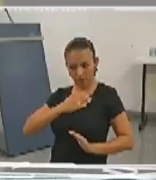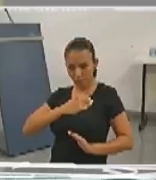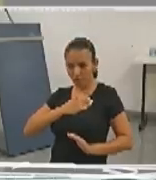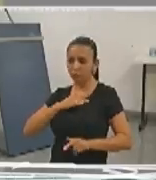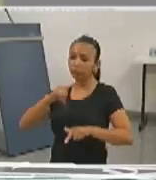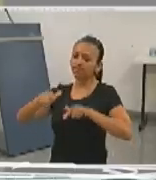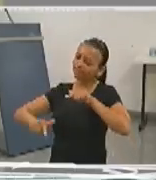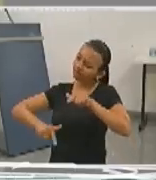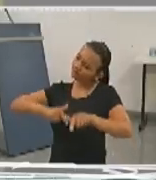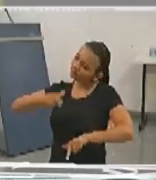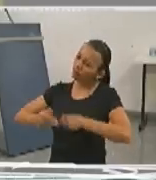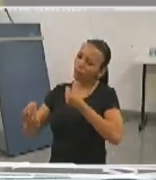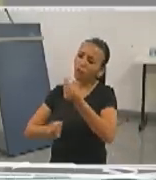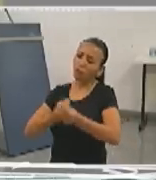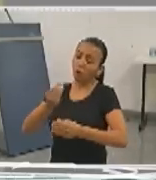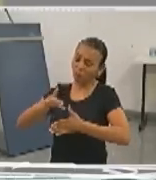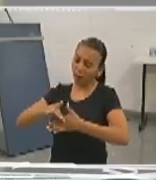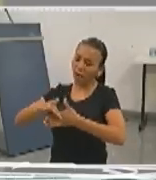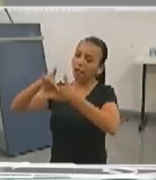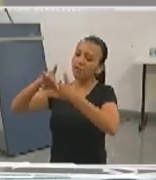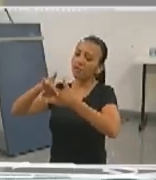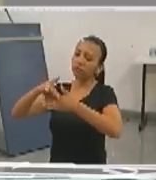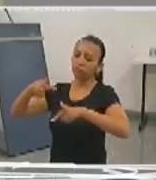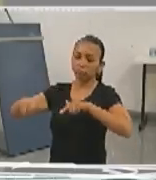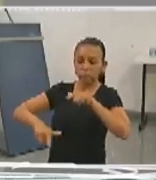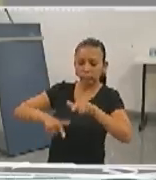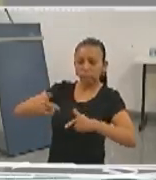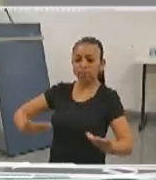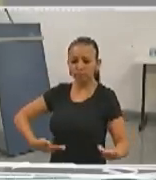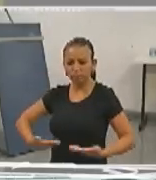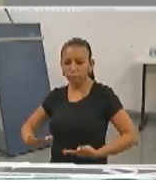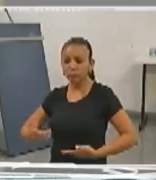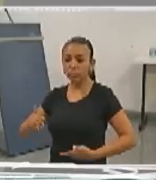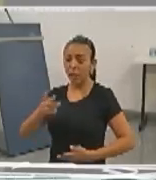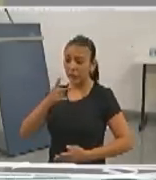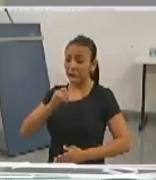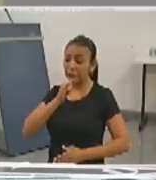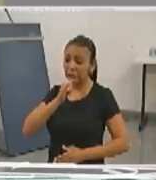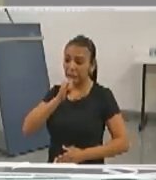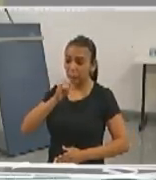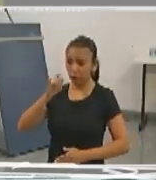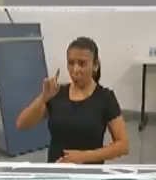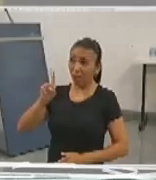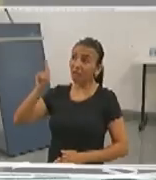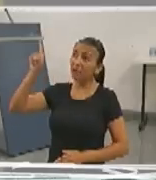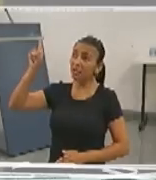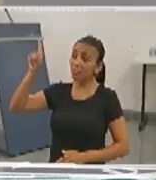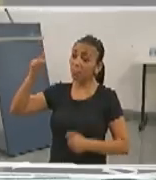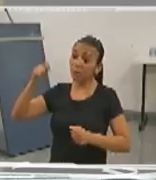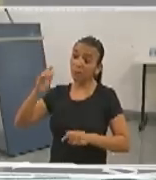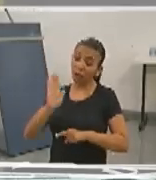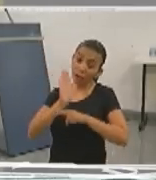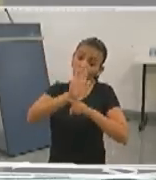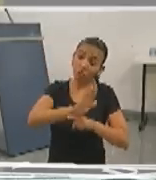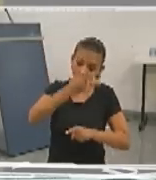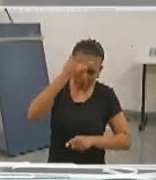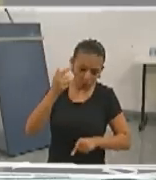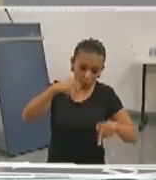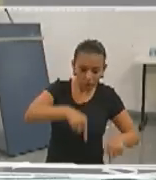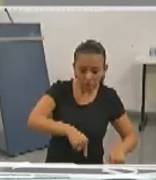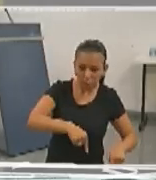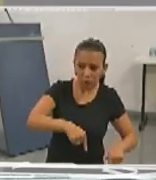Trabalhar como um líder servidor. Aquele que está lá em cima precisa servir os que estão embaixo, em termos